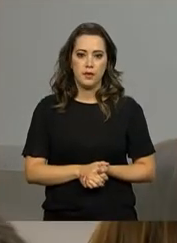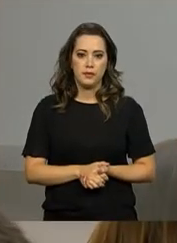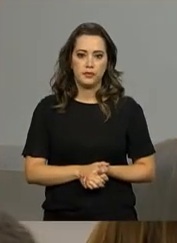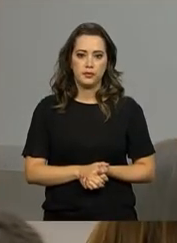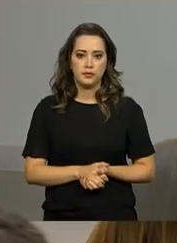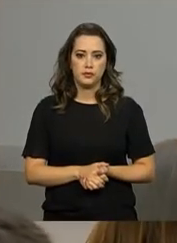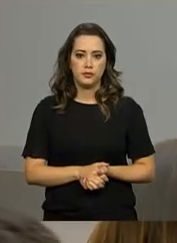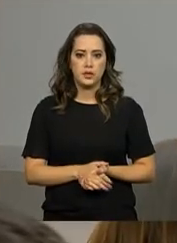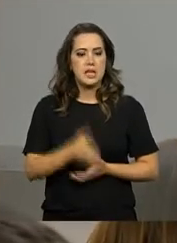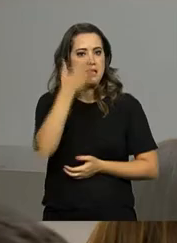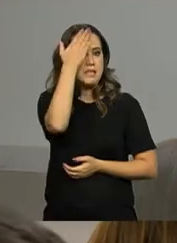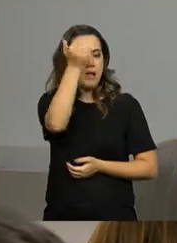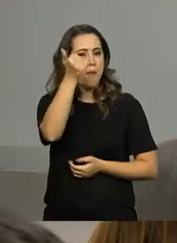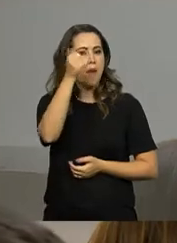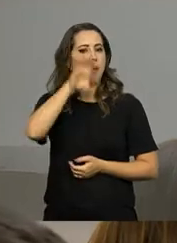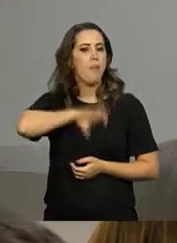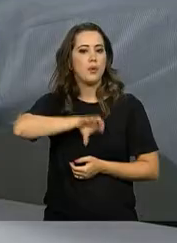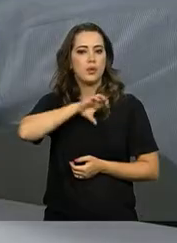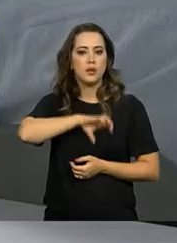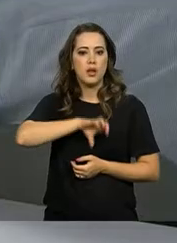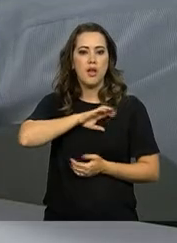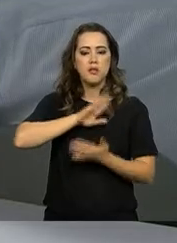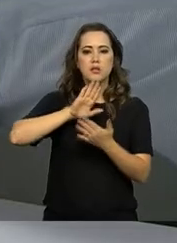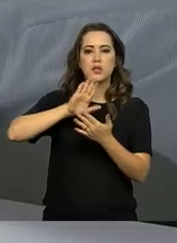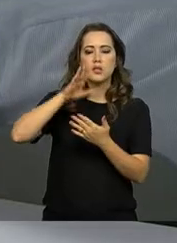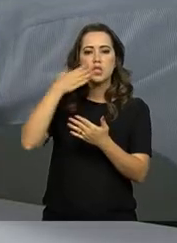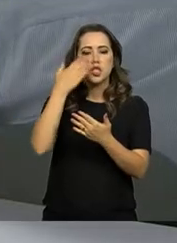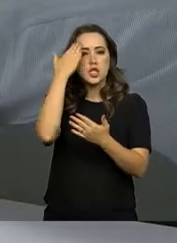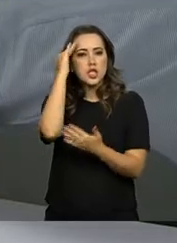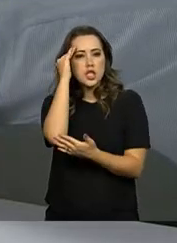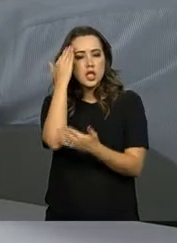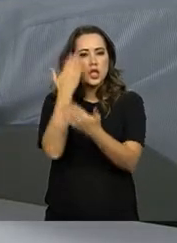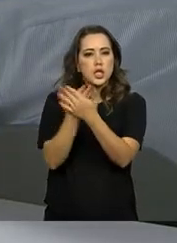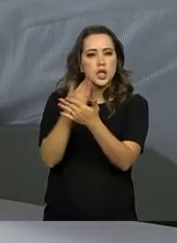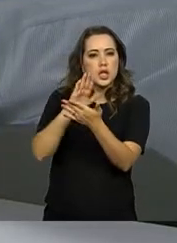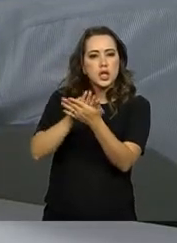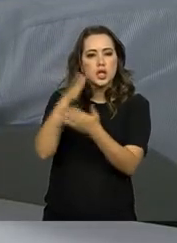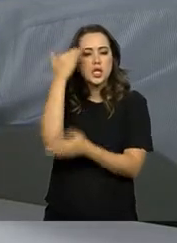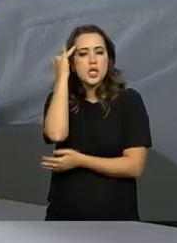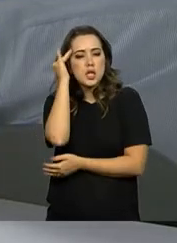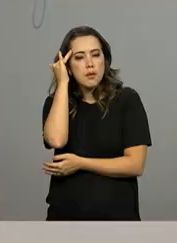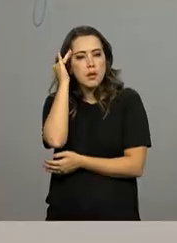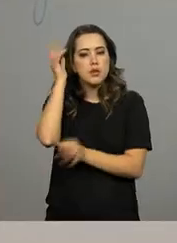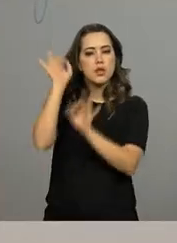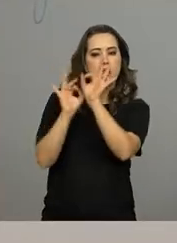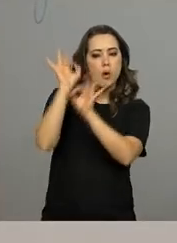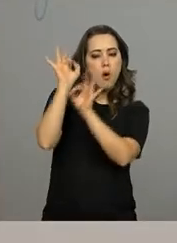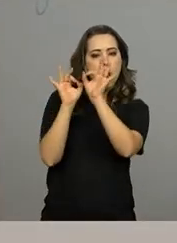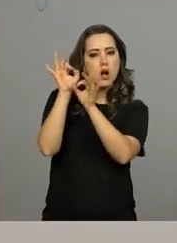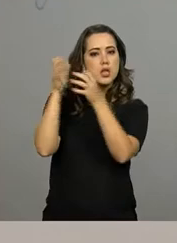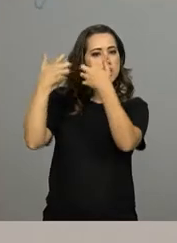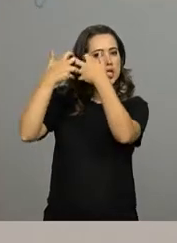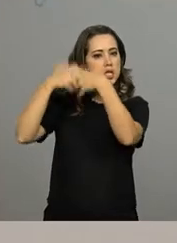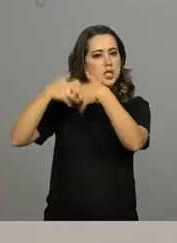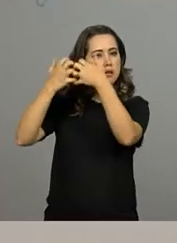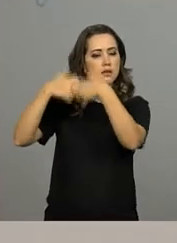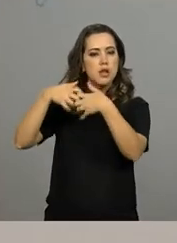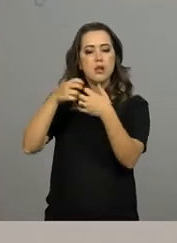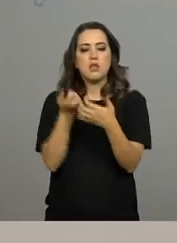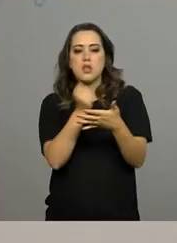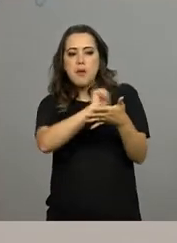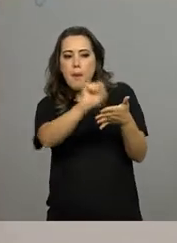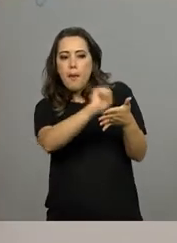Domínio da língua portuguesa, interpretação e organização de informações, capacidade de desenvolver